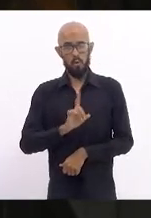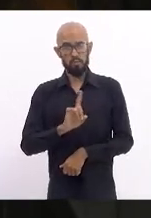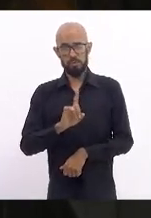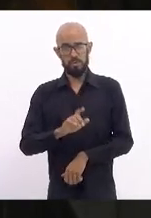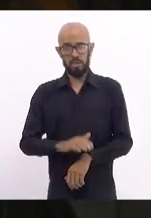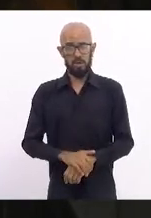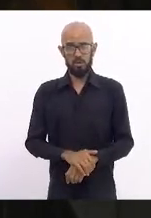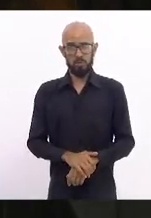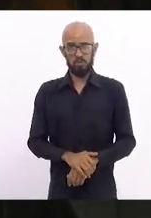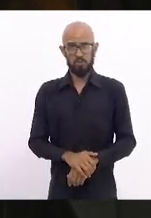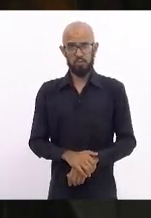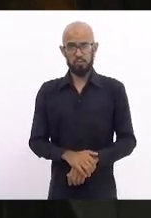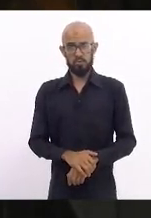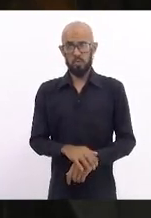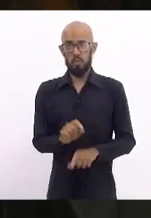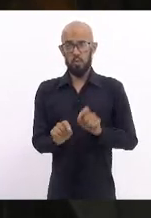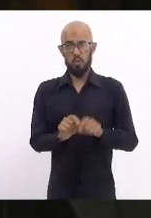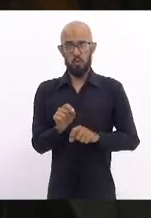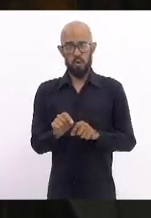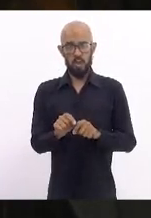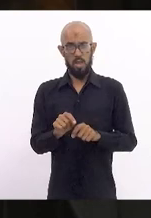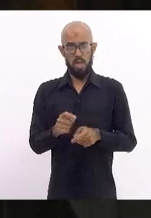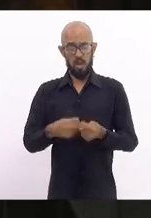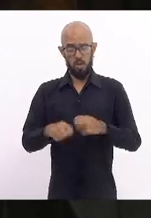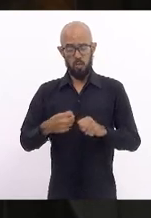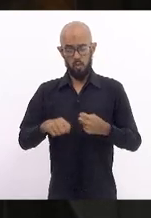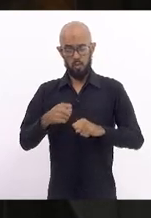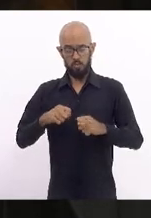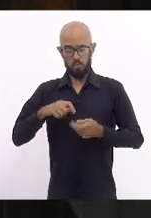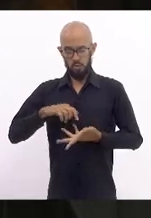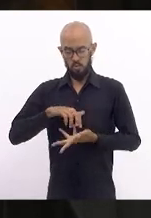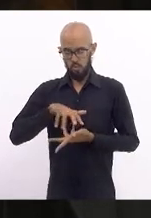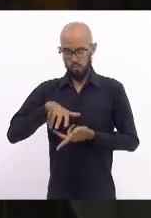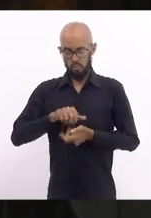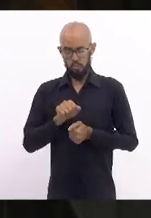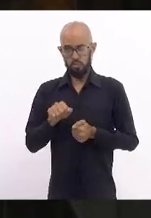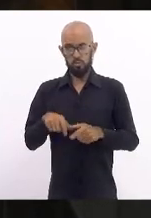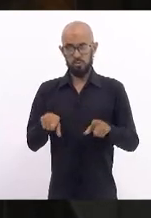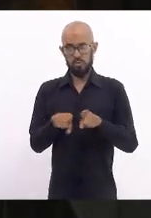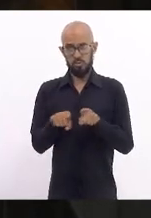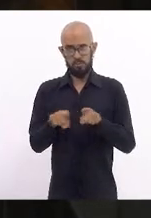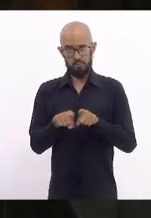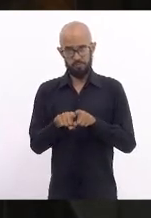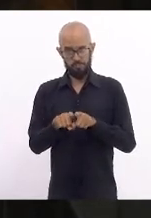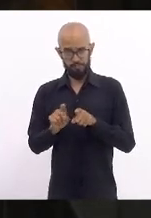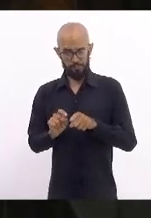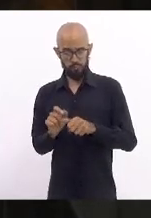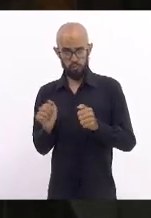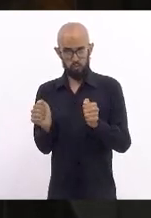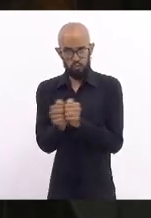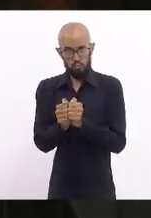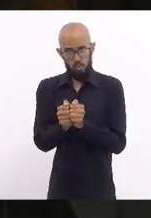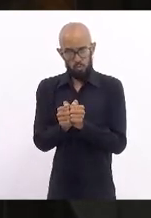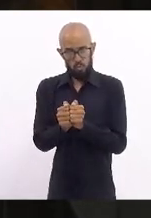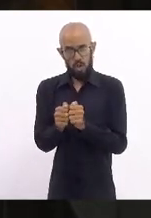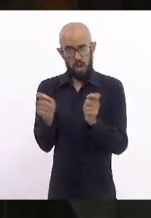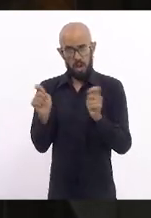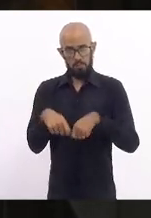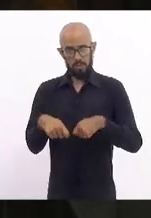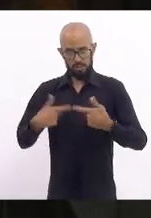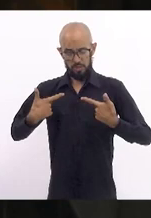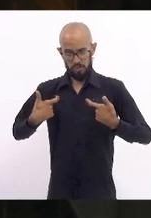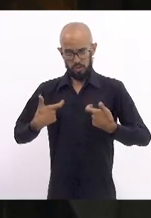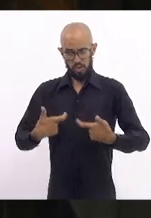a economia mundial e associado ao poder bélico,